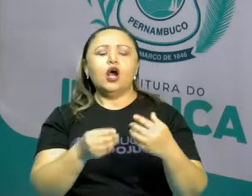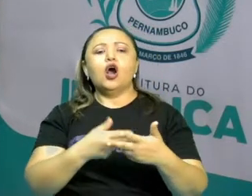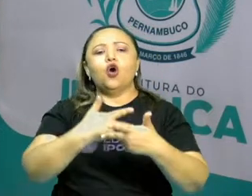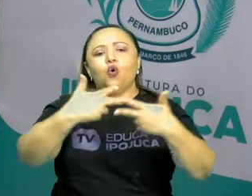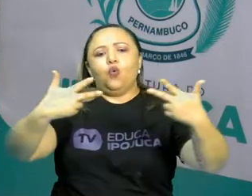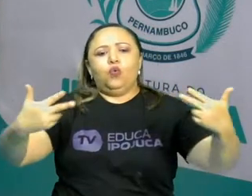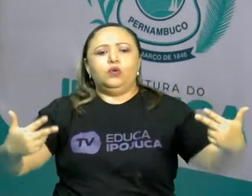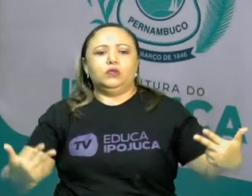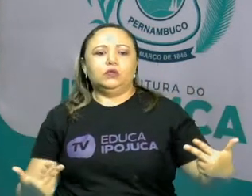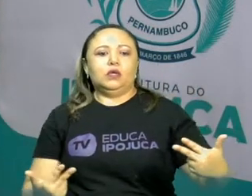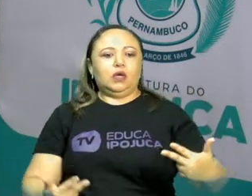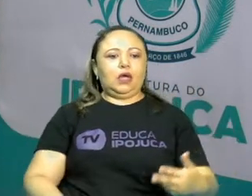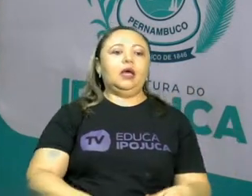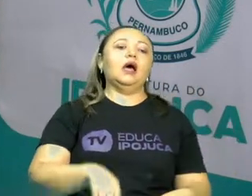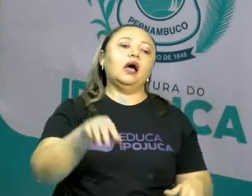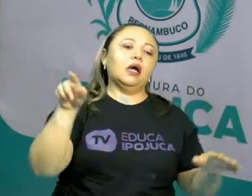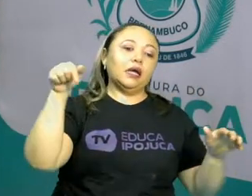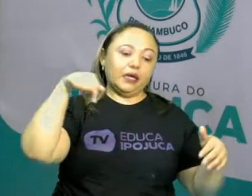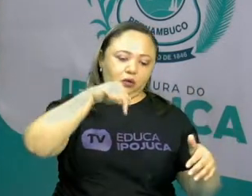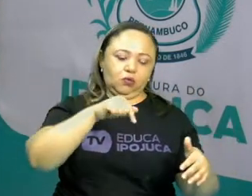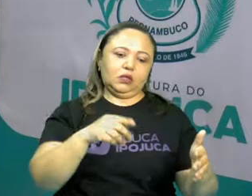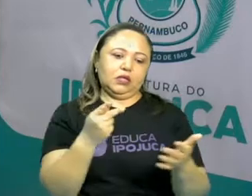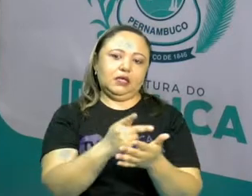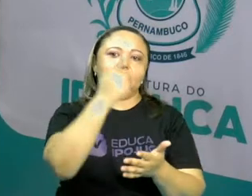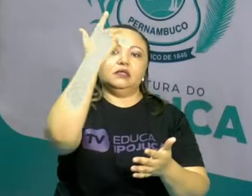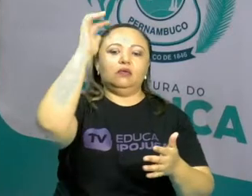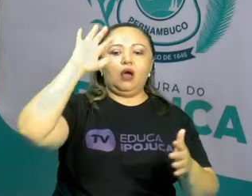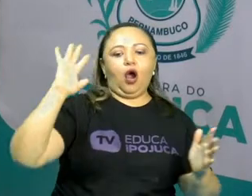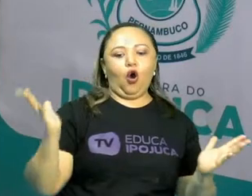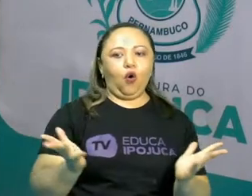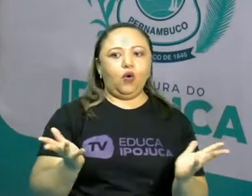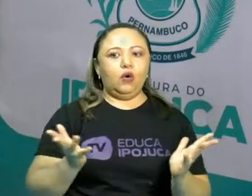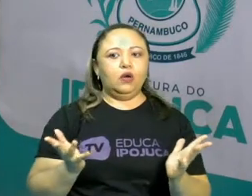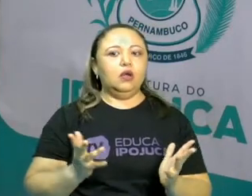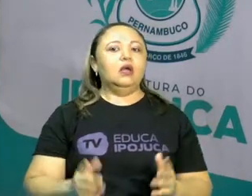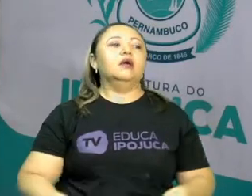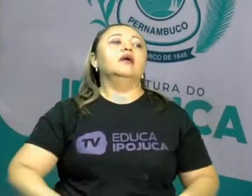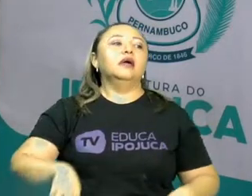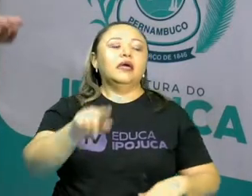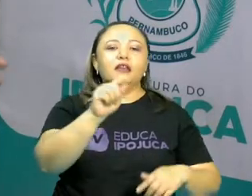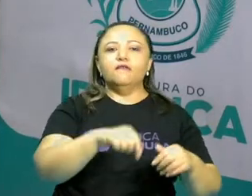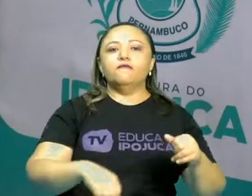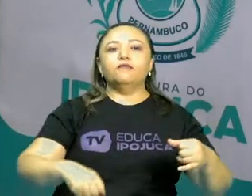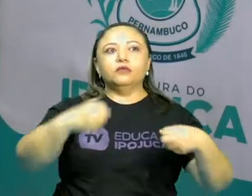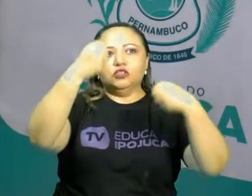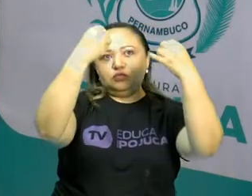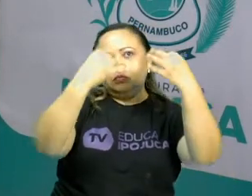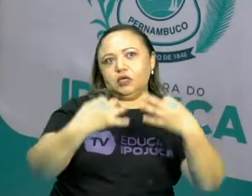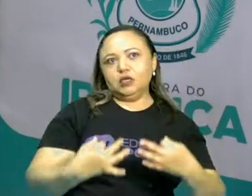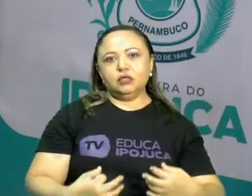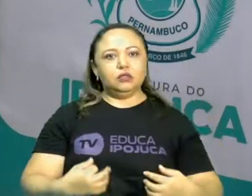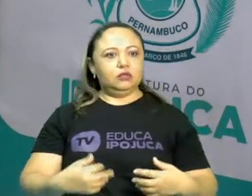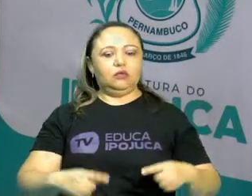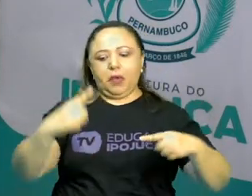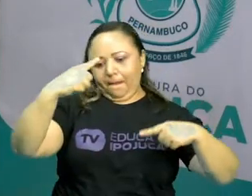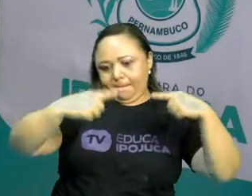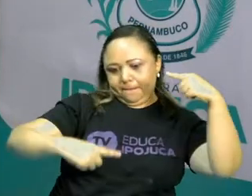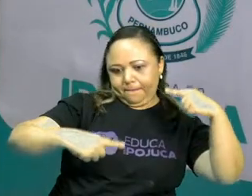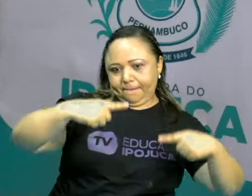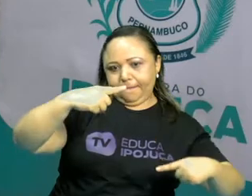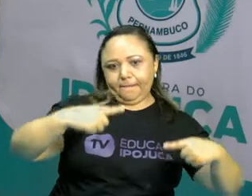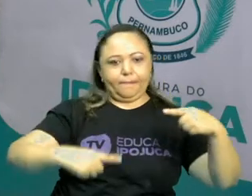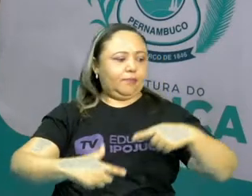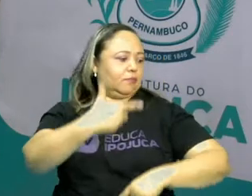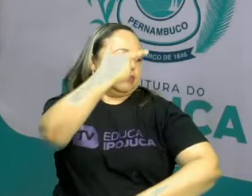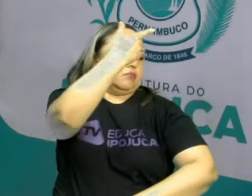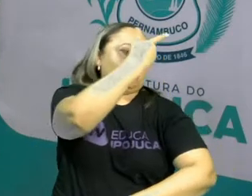política, falar sobre alguma questão social, falar sobre vacinação, sobre isolamento social, certo? Tem